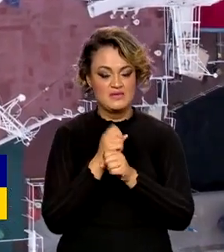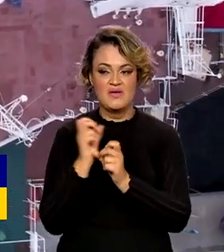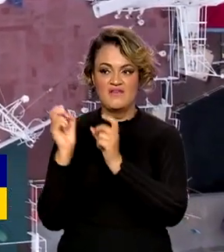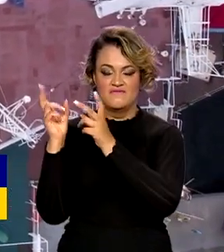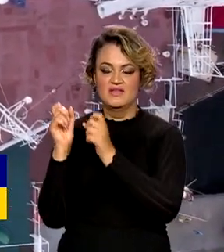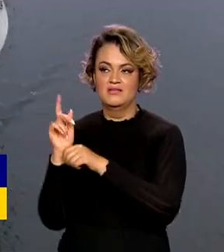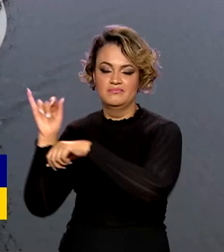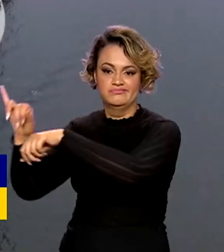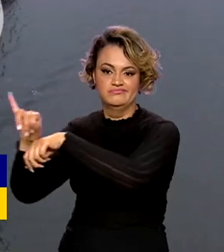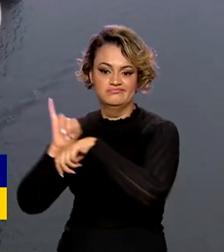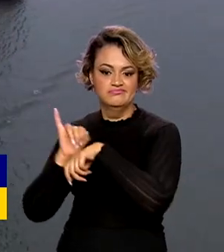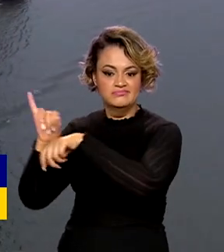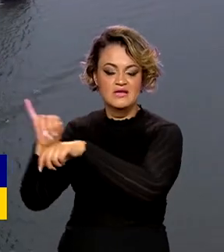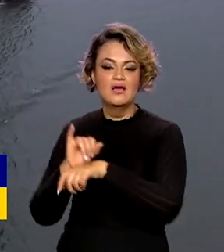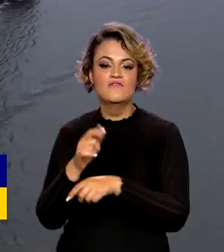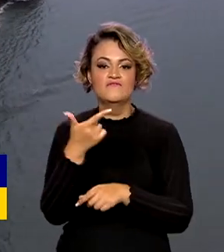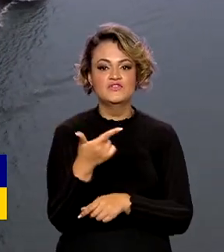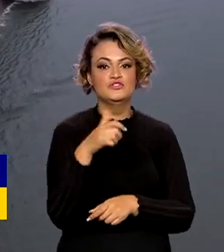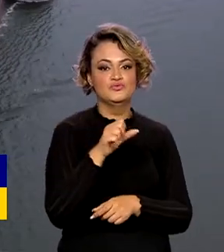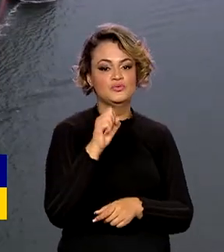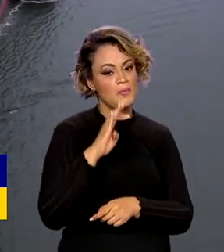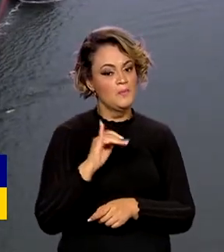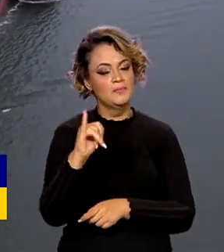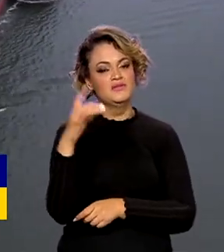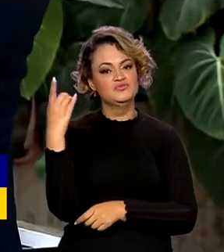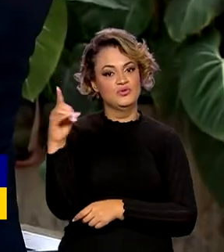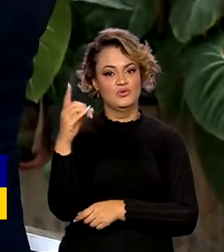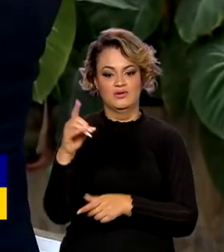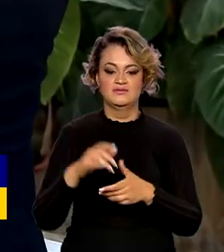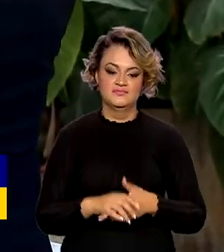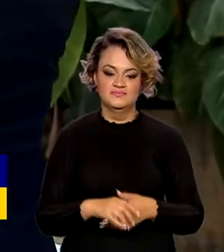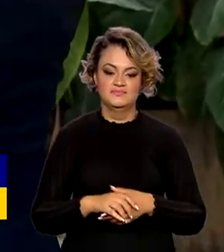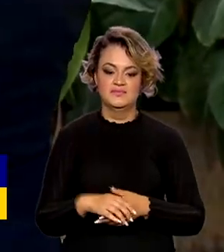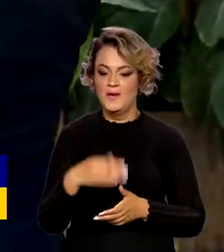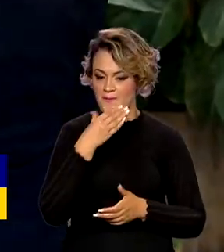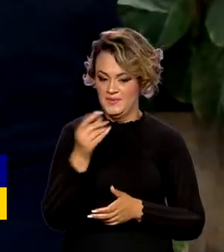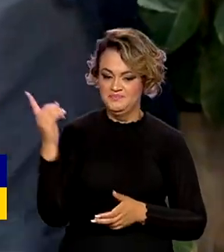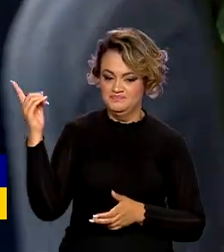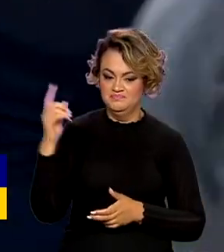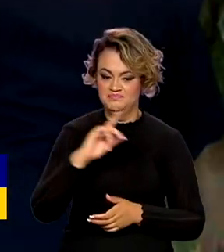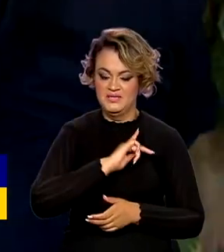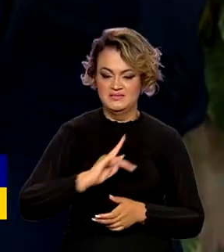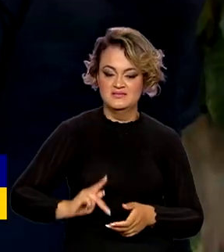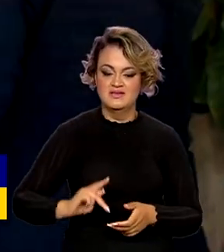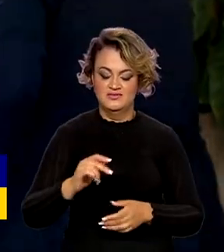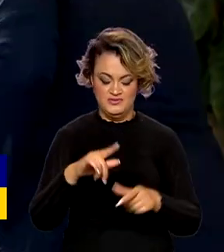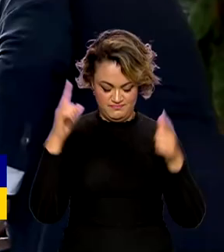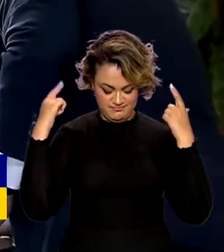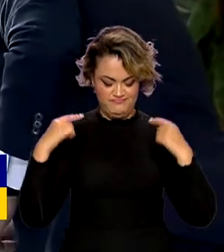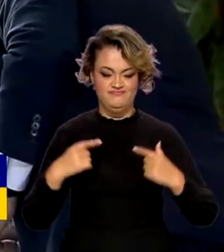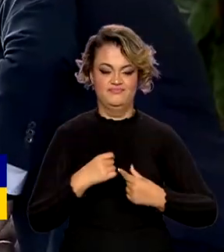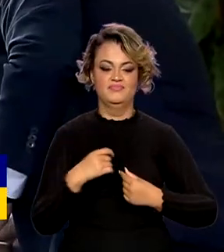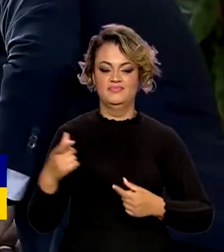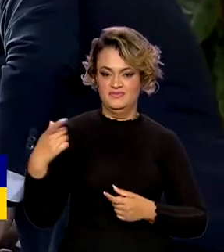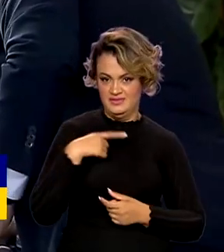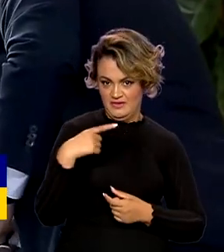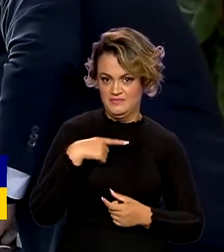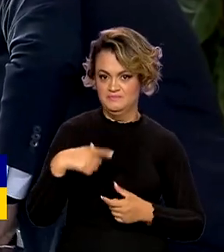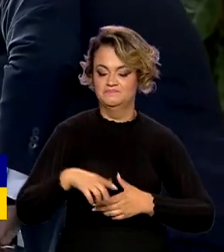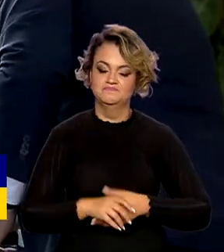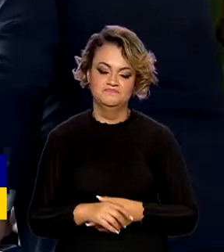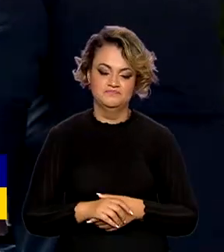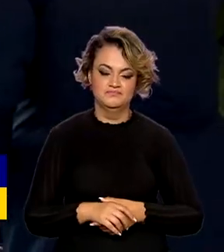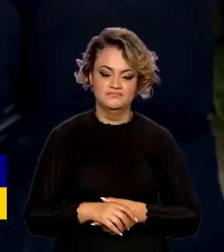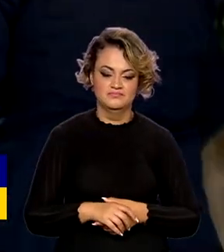bilateral movimentou mais de 28 bilhões de dólares. Fernandes foi condecorado com o colar da Ordem Nacional do Cruzeiro do